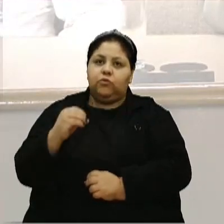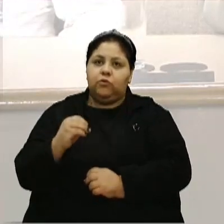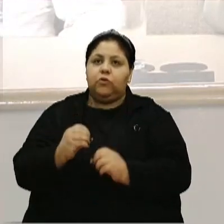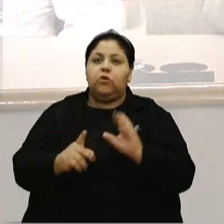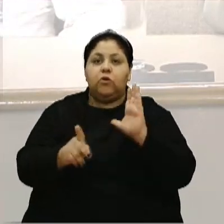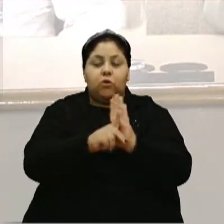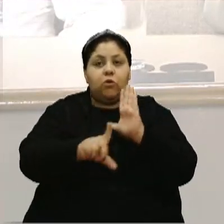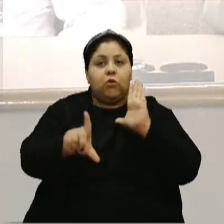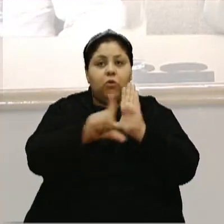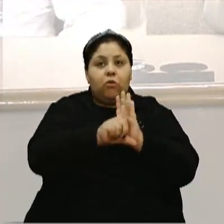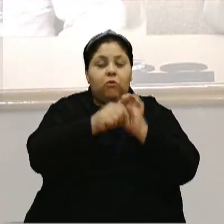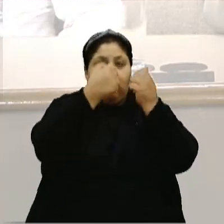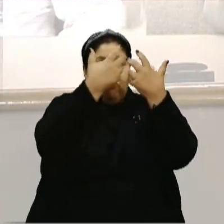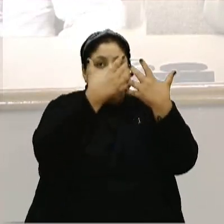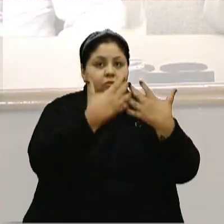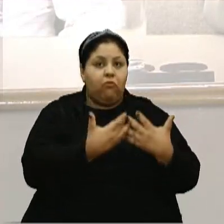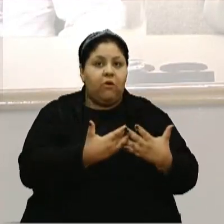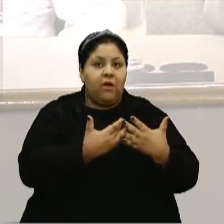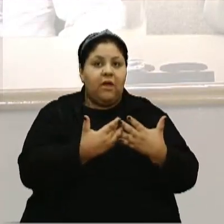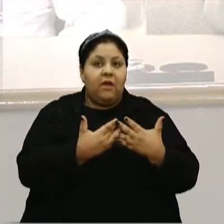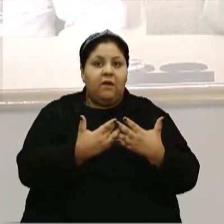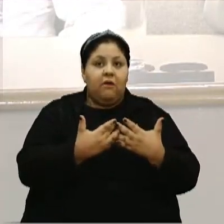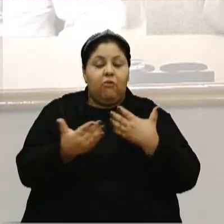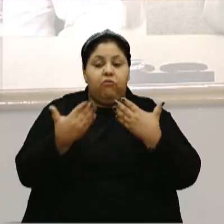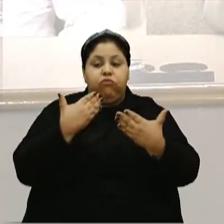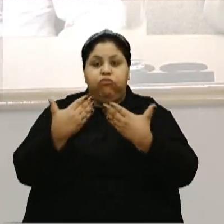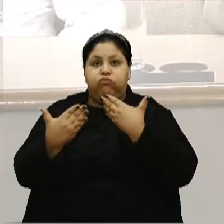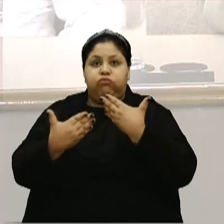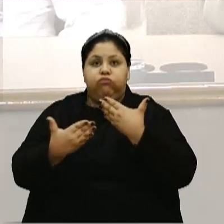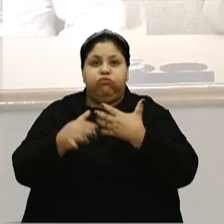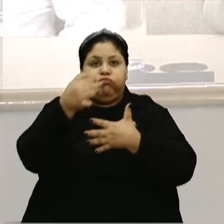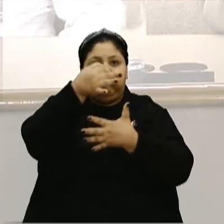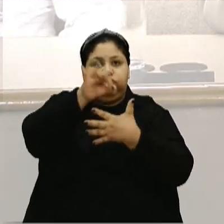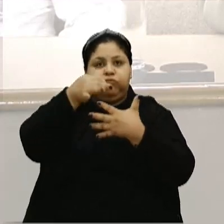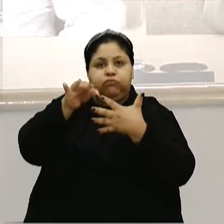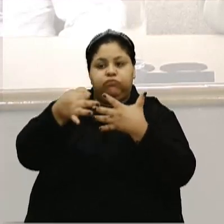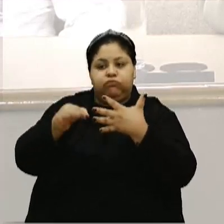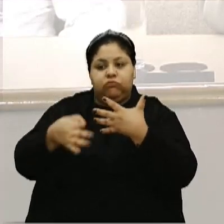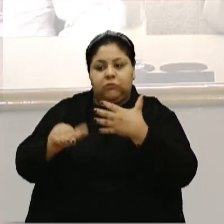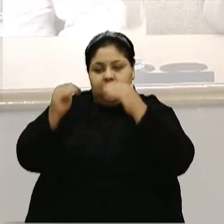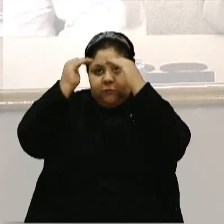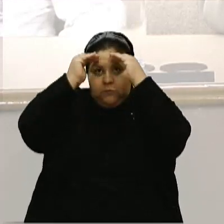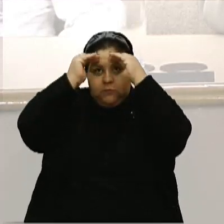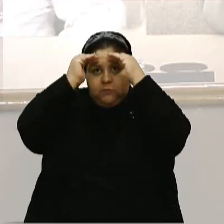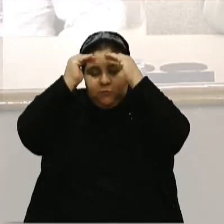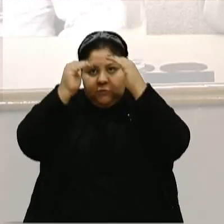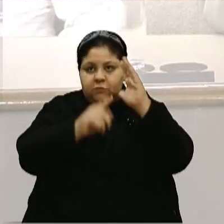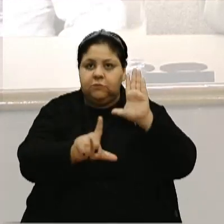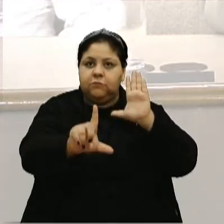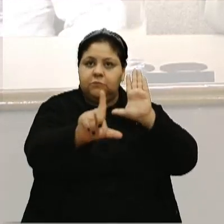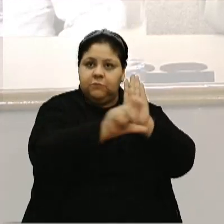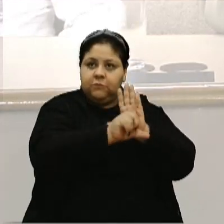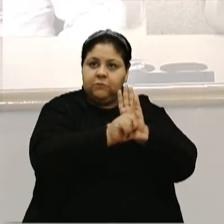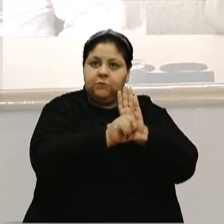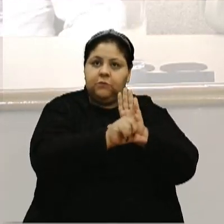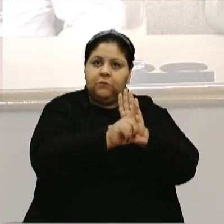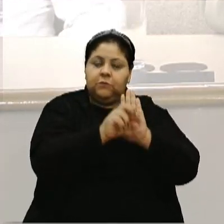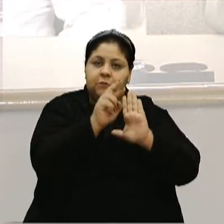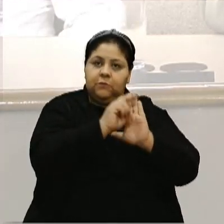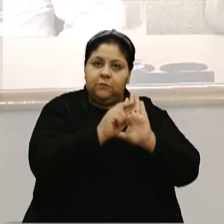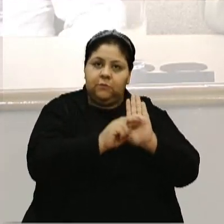projeto de lei ofertado a exame e discussão atende os requisitos e alcança cumprimento de exigências legais regulatórias